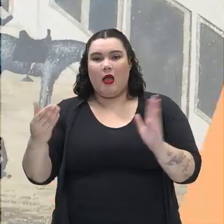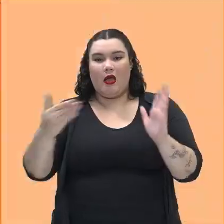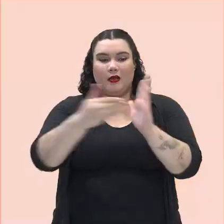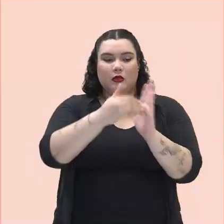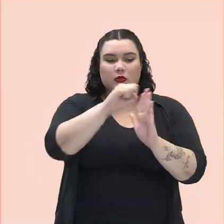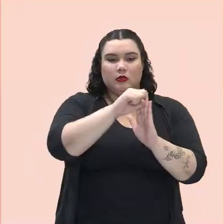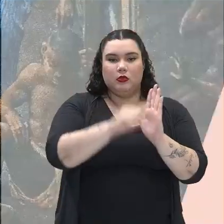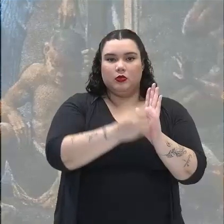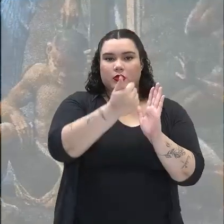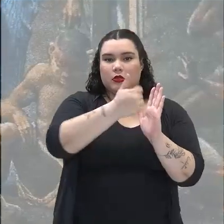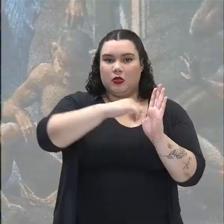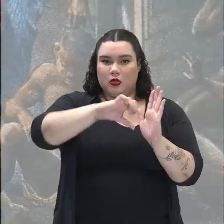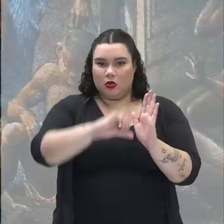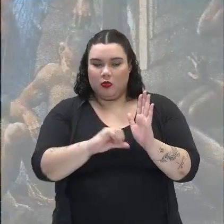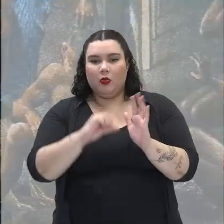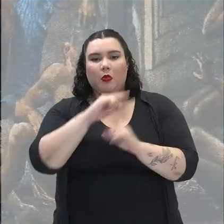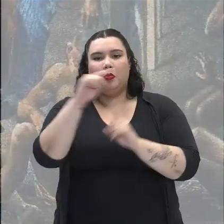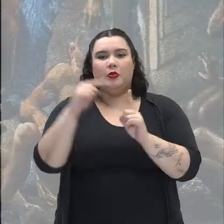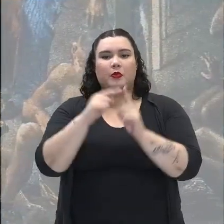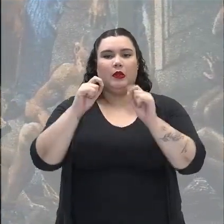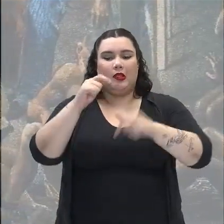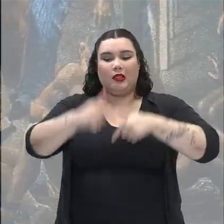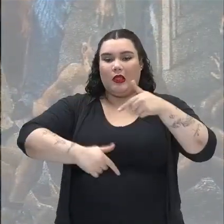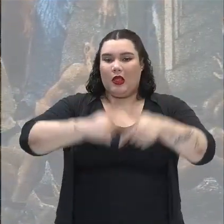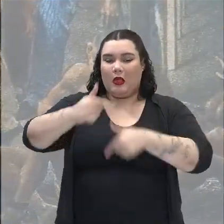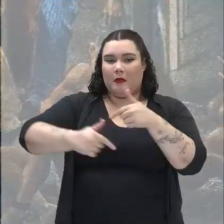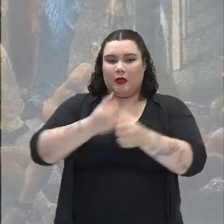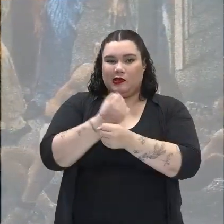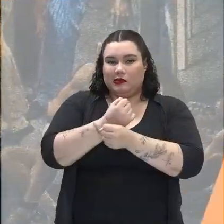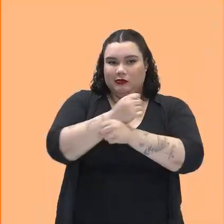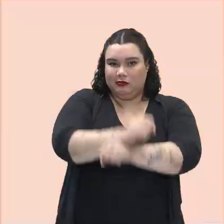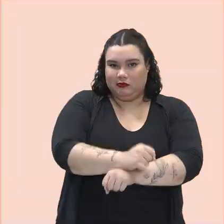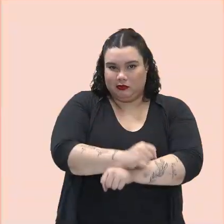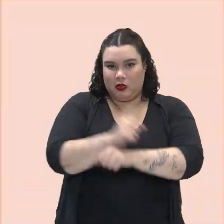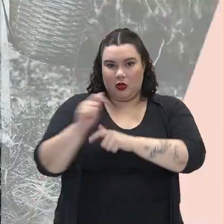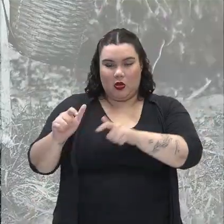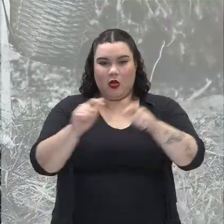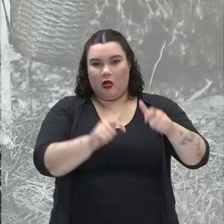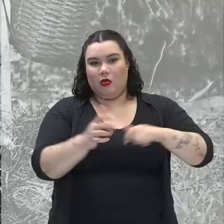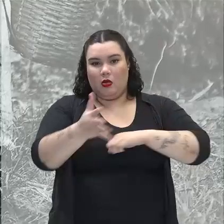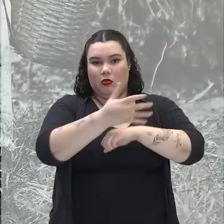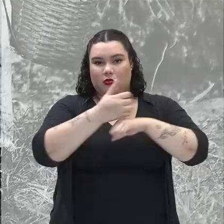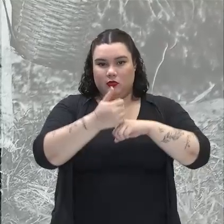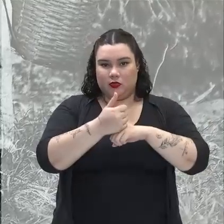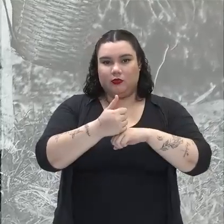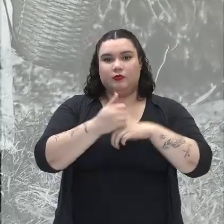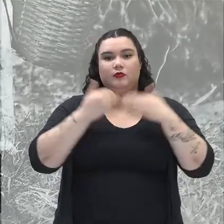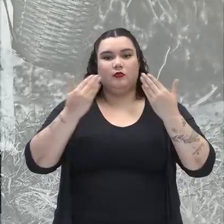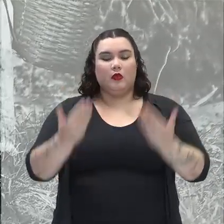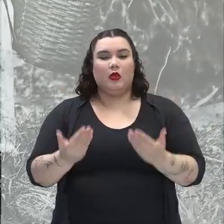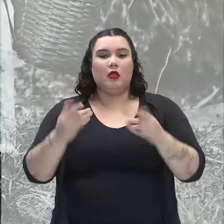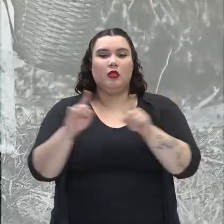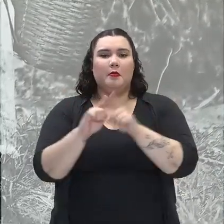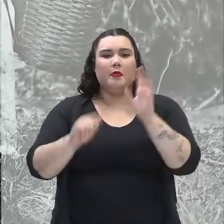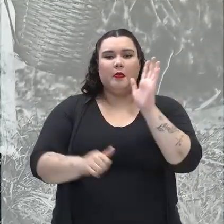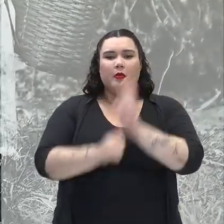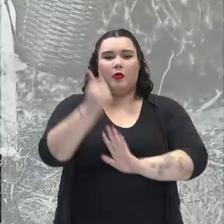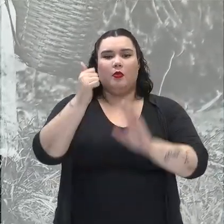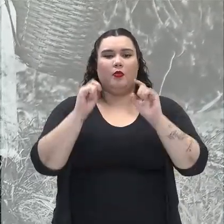XIX, tá, gente? Com a finalidade de trabalhar na nascente colonização dessa região. Primeiramente, através ali,